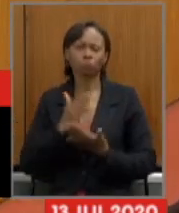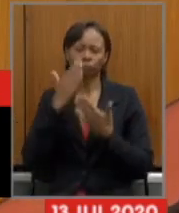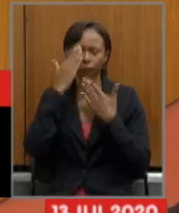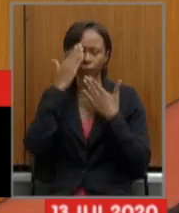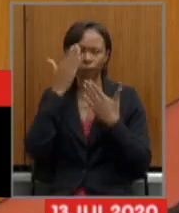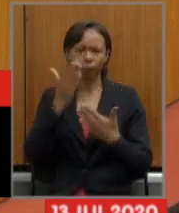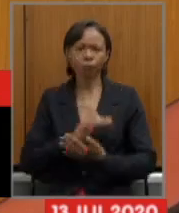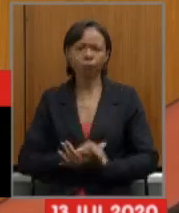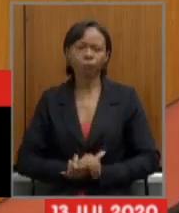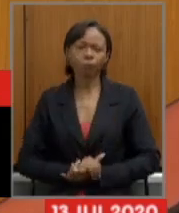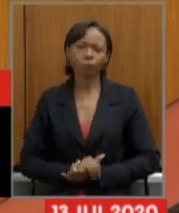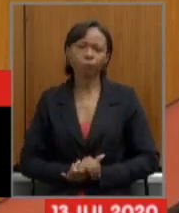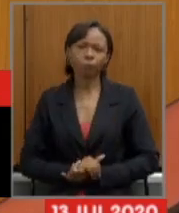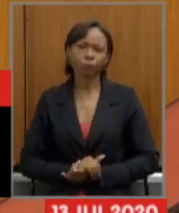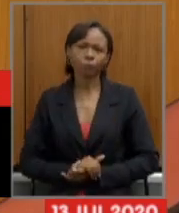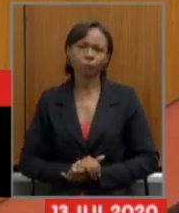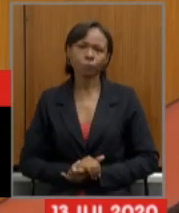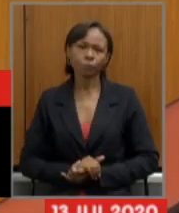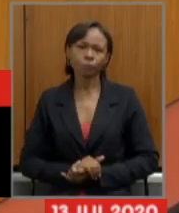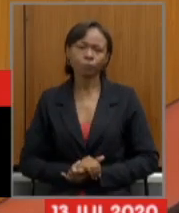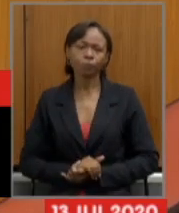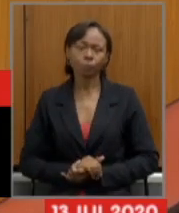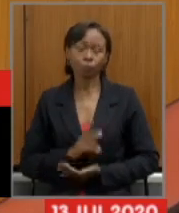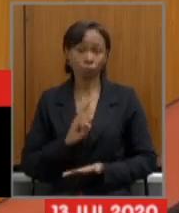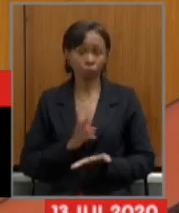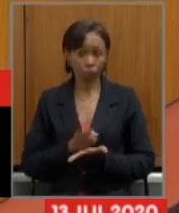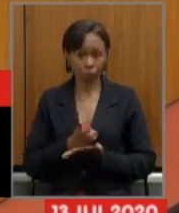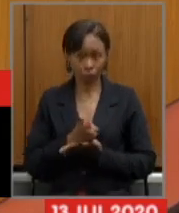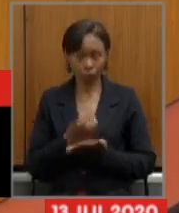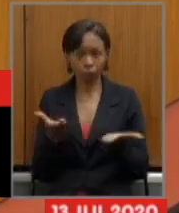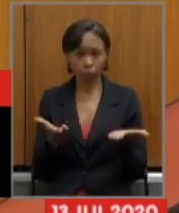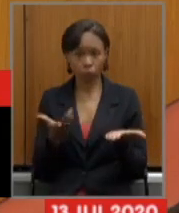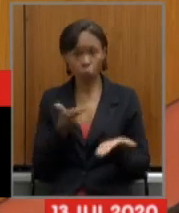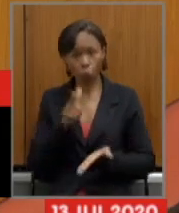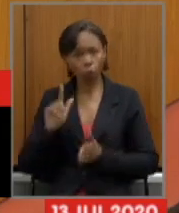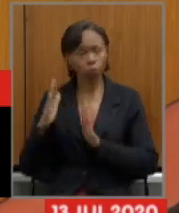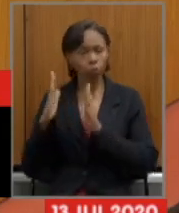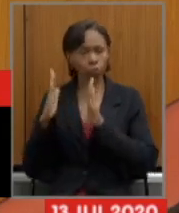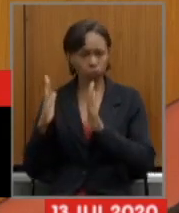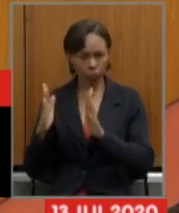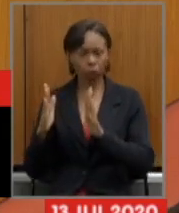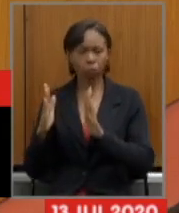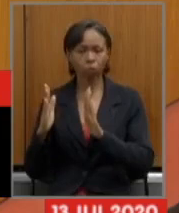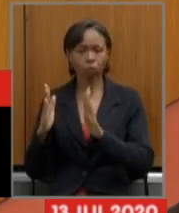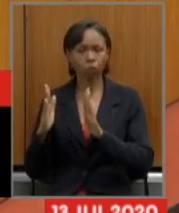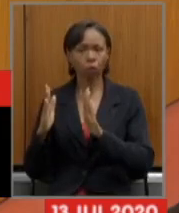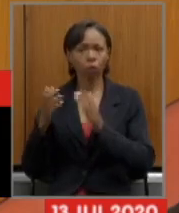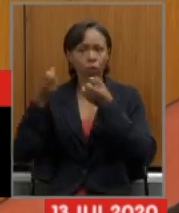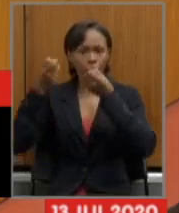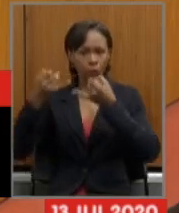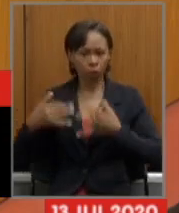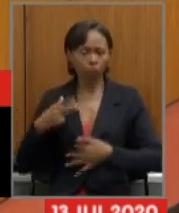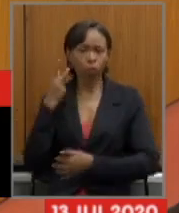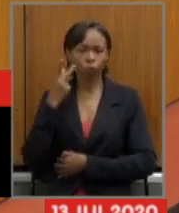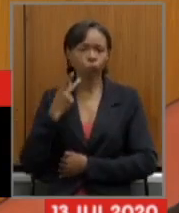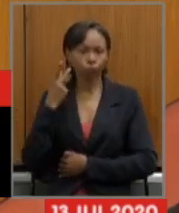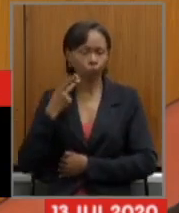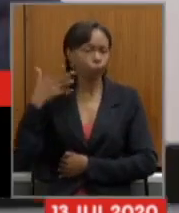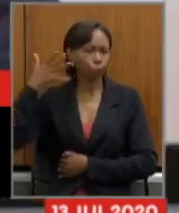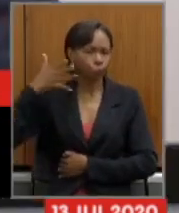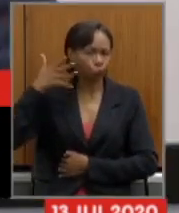muito bem dando sequência ao nosso próximo bloco das intervenções dos nossos parlamentares